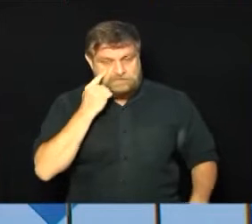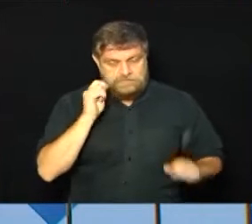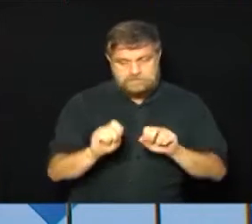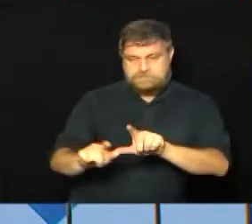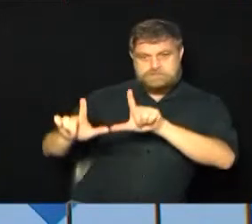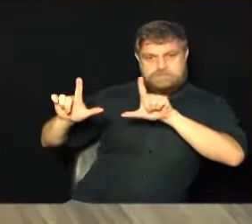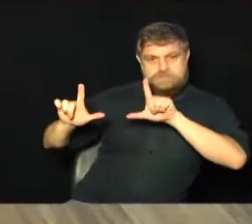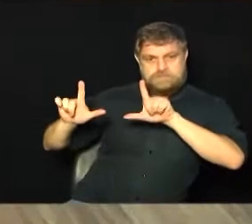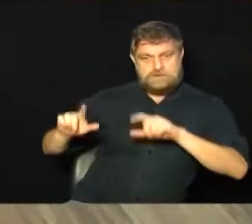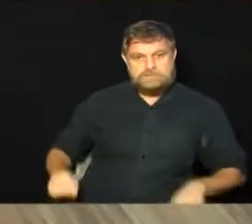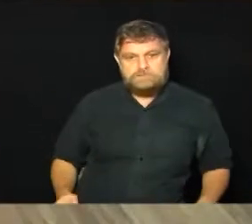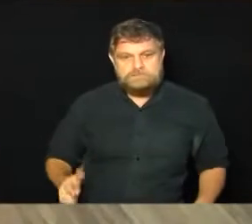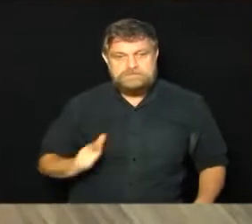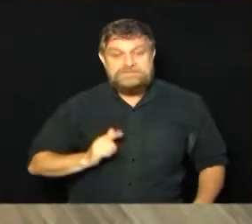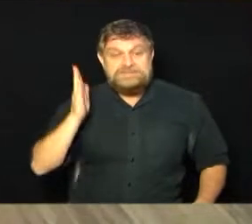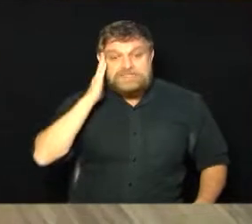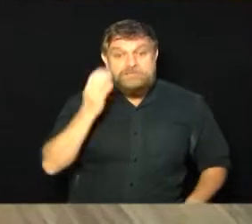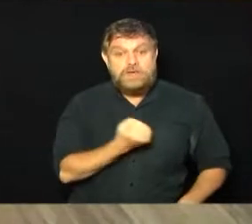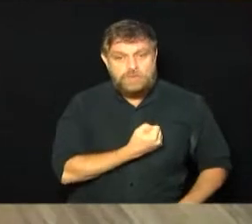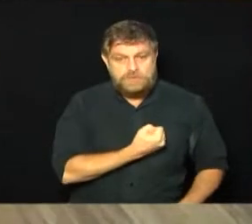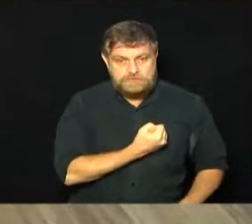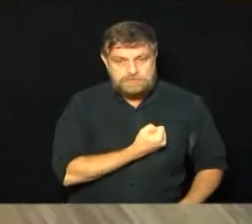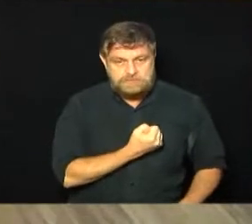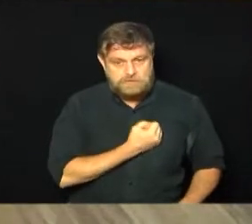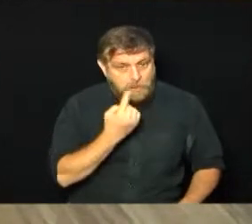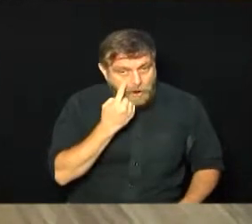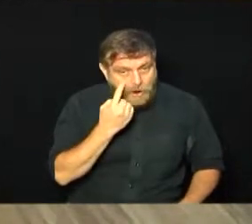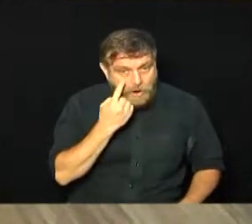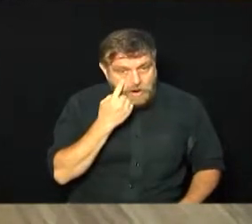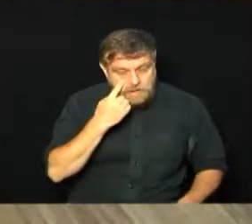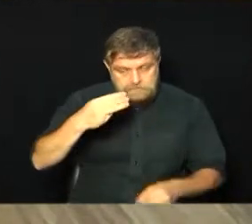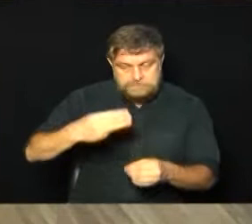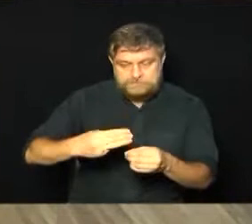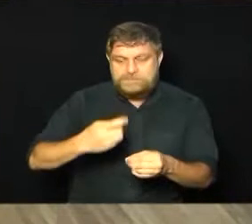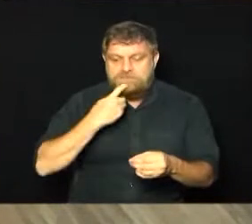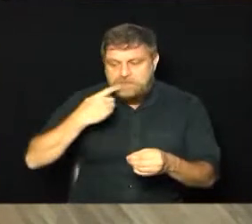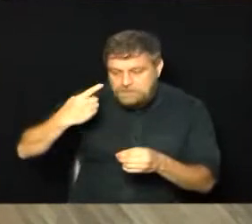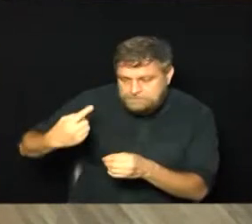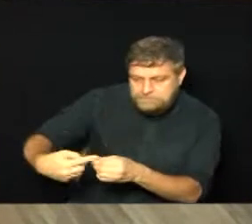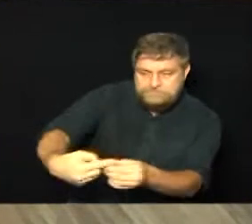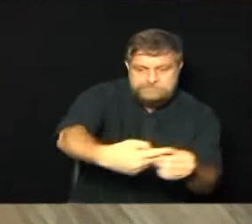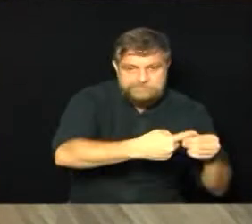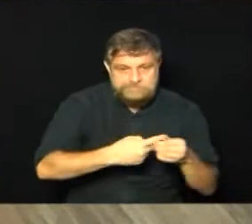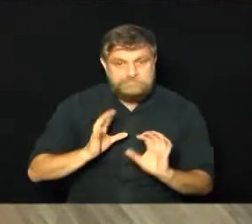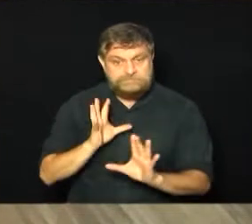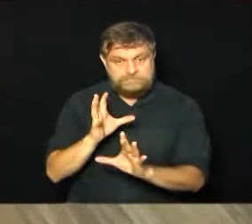falar, atualizar todos os dados, olha só, na nossa região, Campinas e região metropolitana,